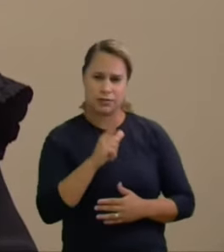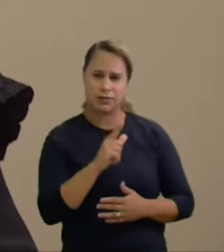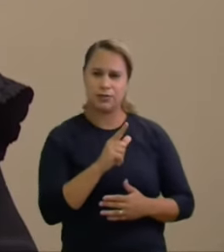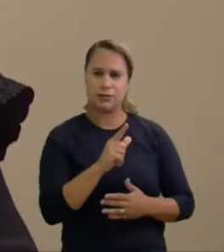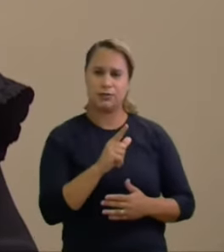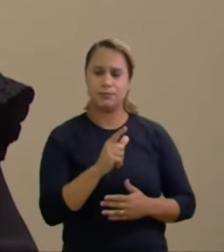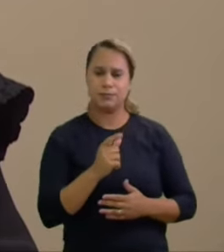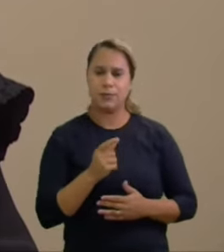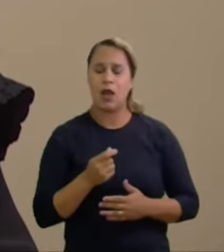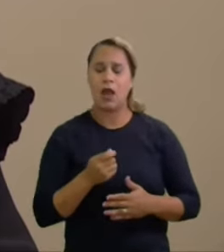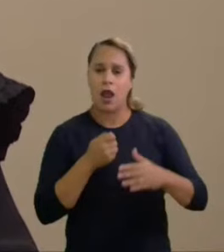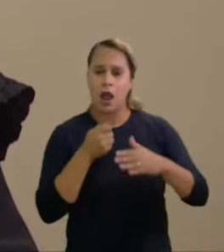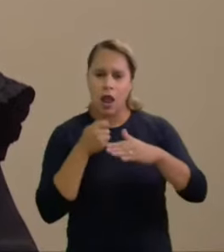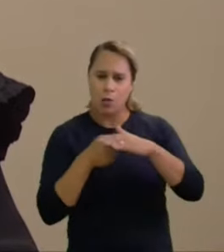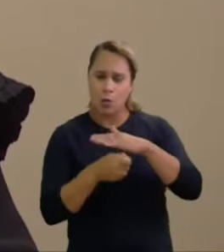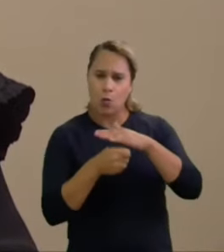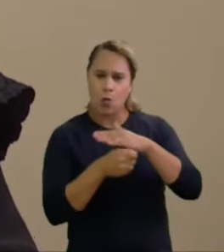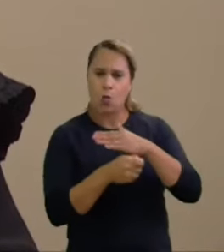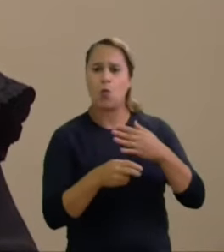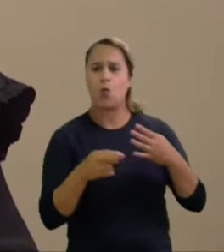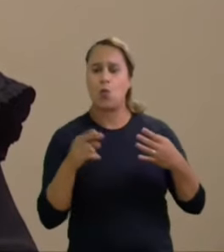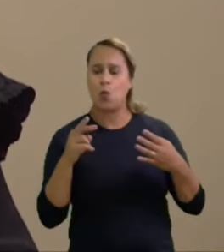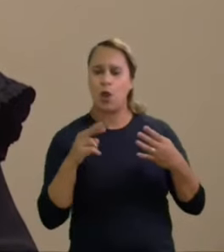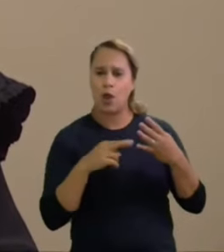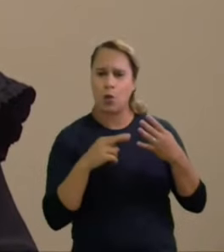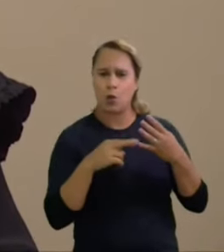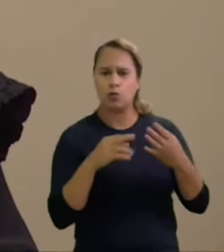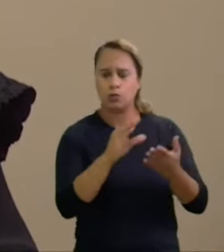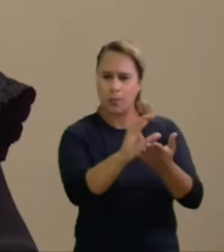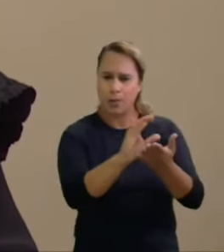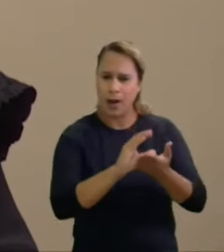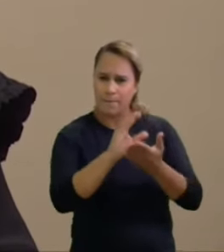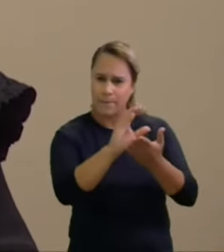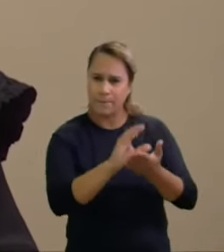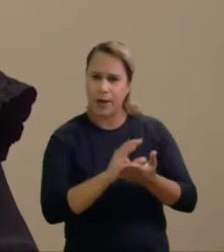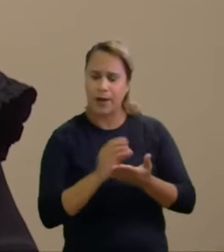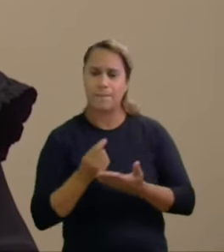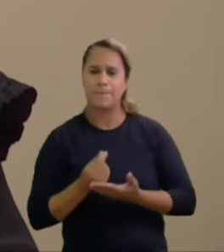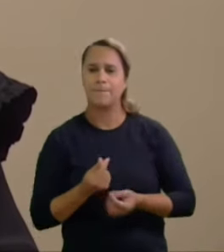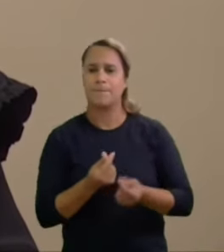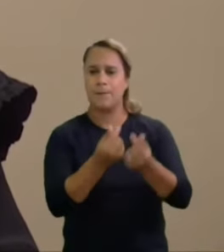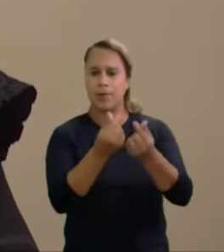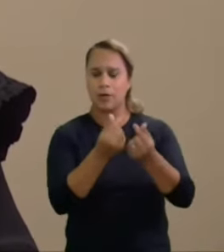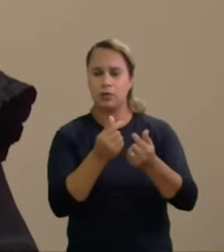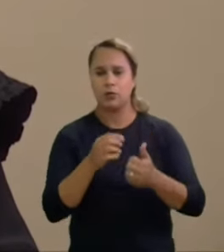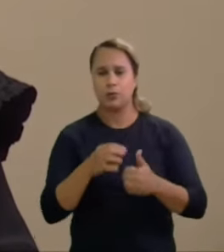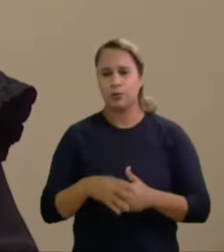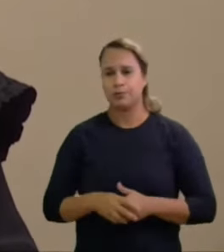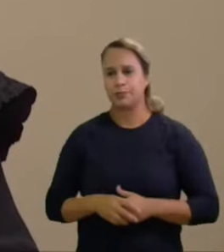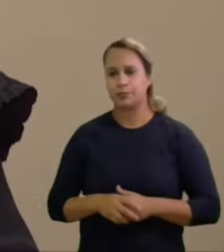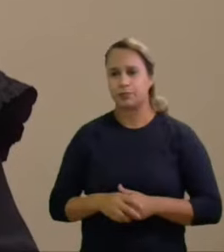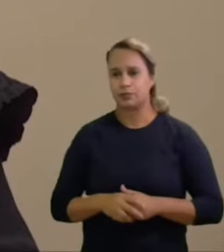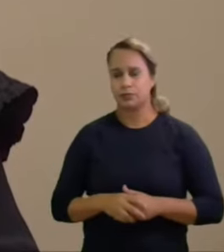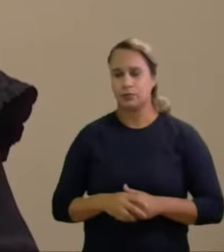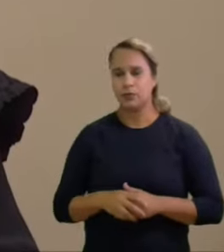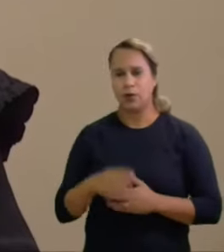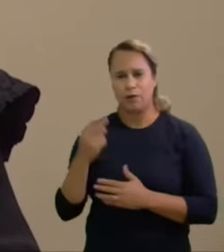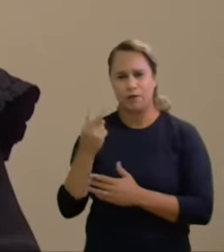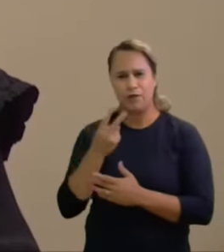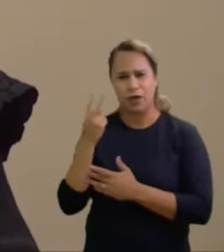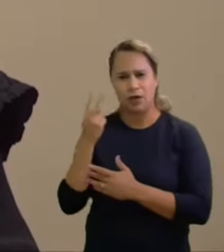titularizadas por pessoas ligadas aos investigados pelos partidos políticos Podemos e União por valores